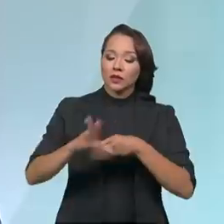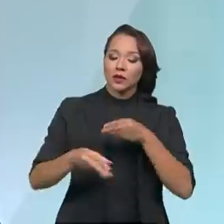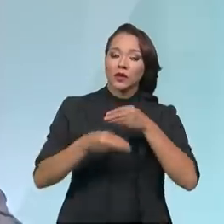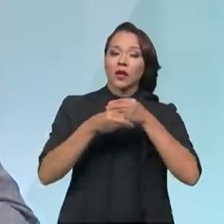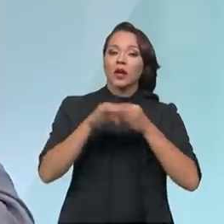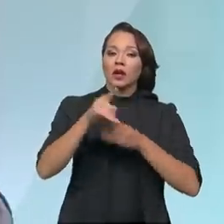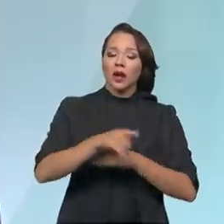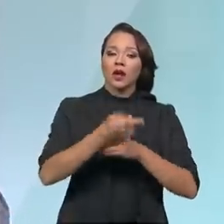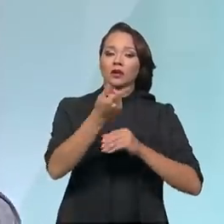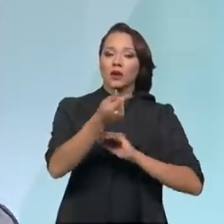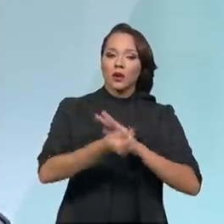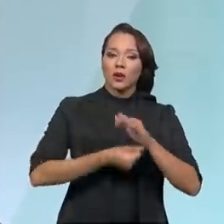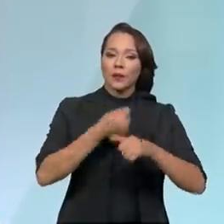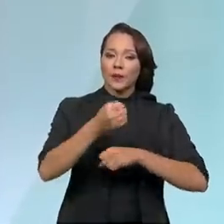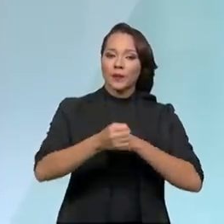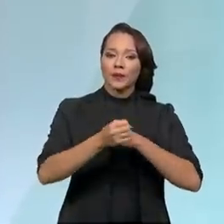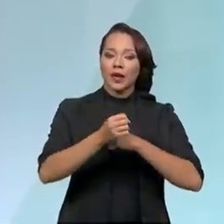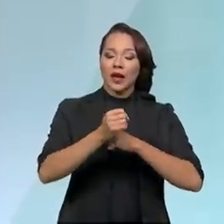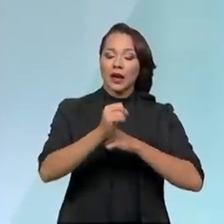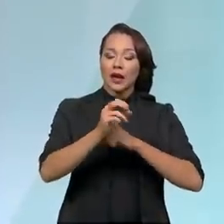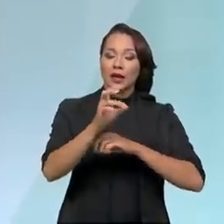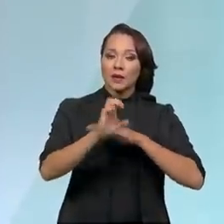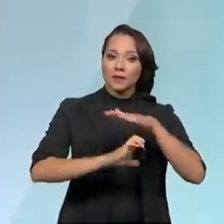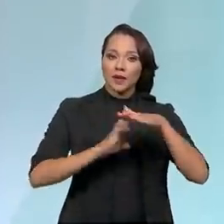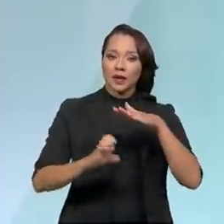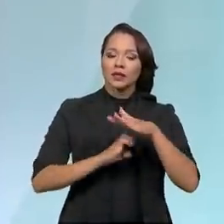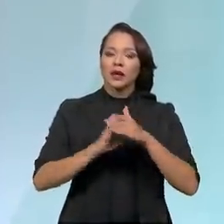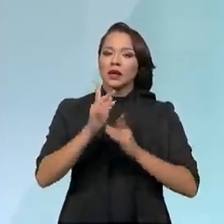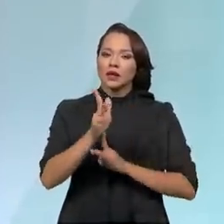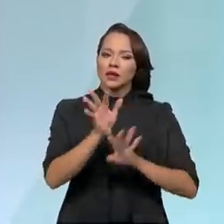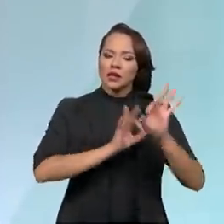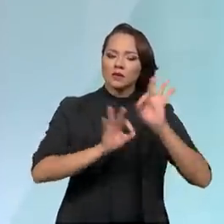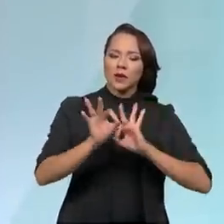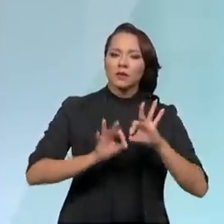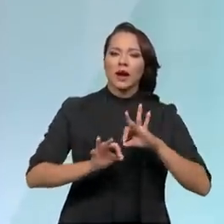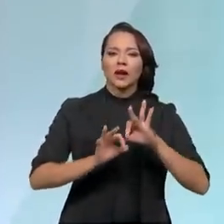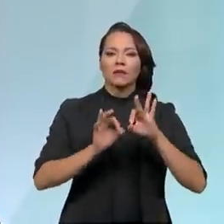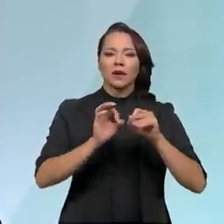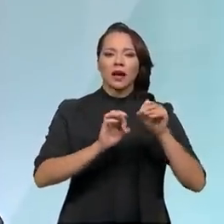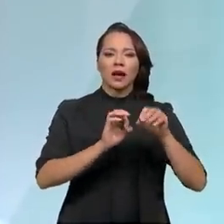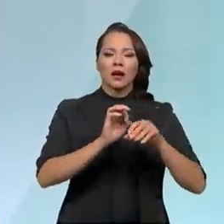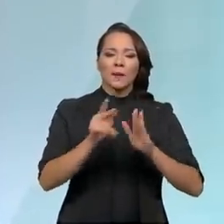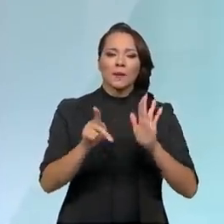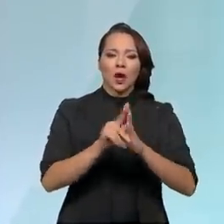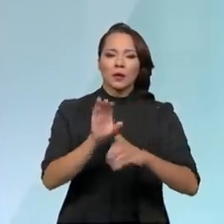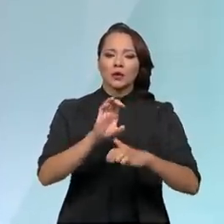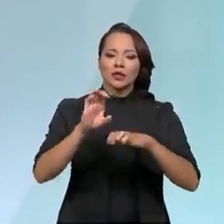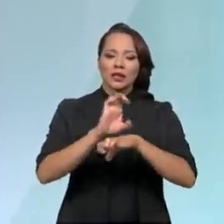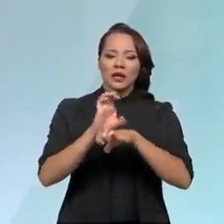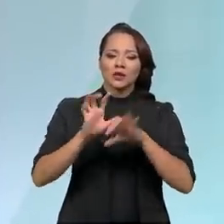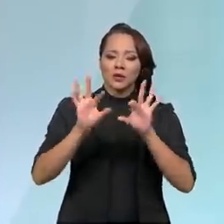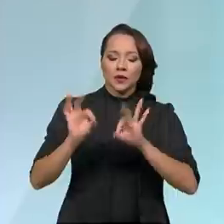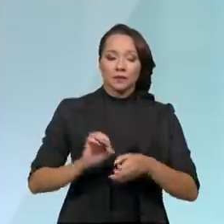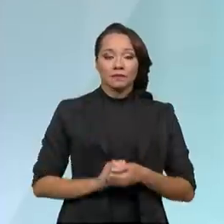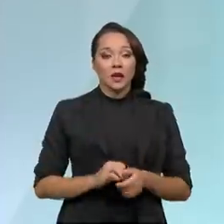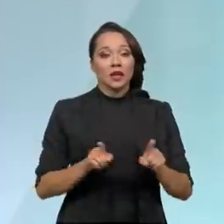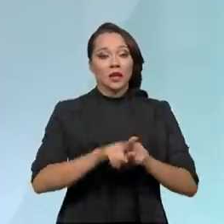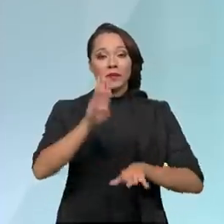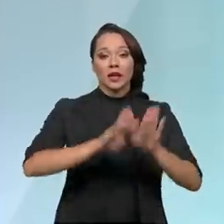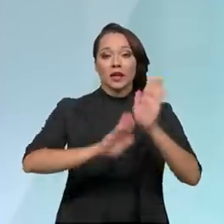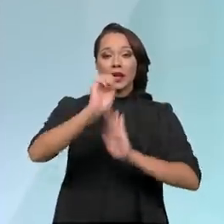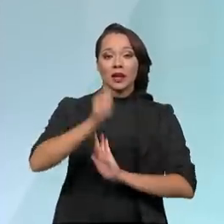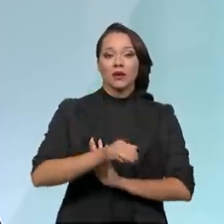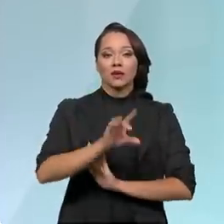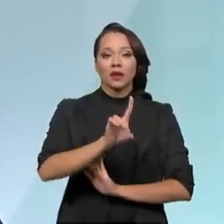caixa da companhia, que se prepara para a desestatização. E o leilão da Dutra também foi espetacular, porque eu acho que é o